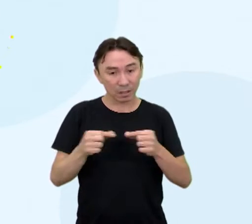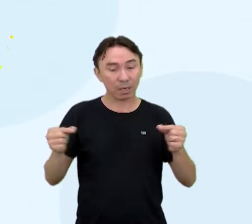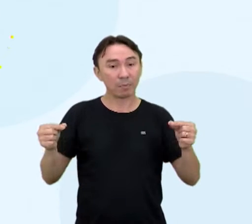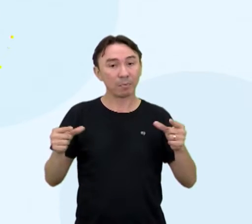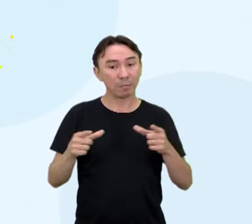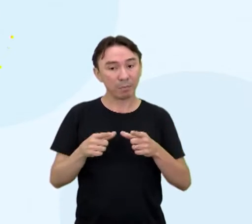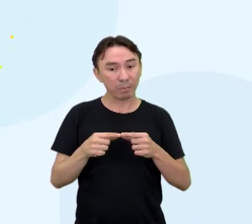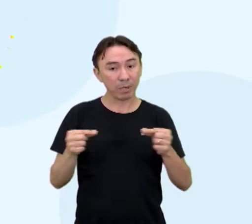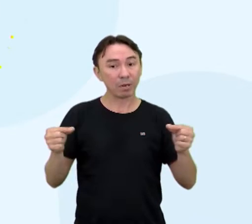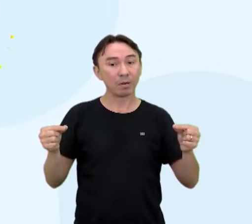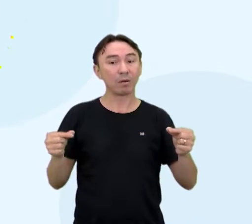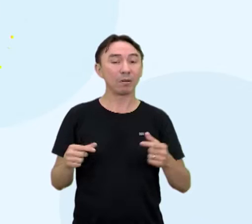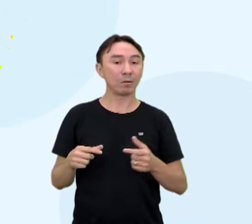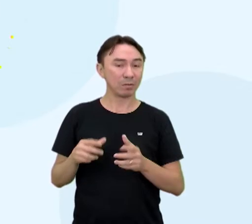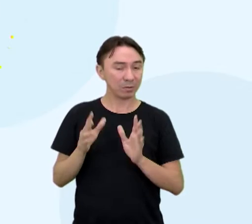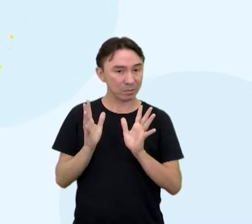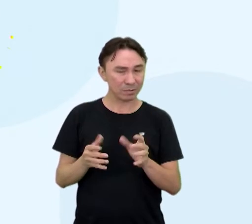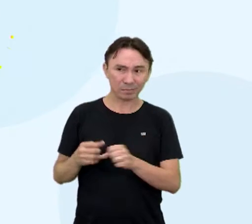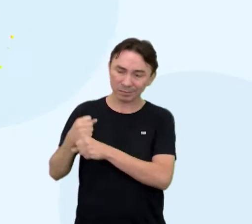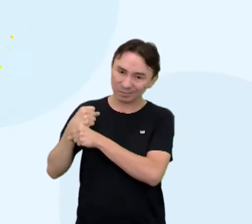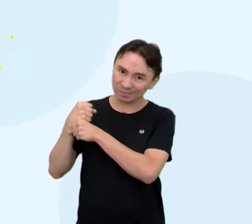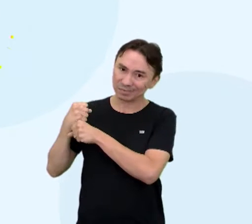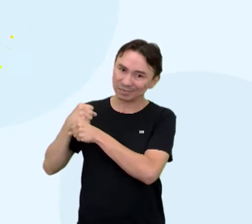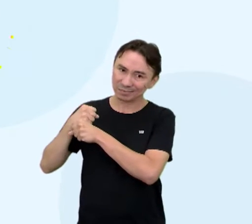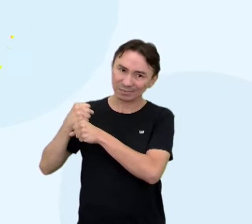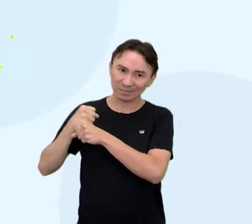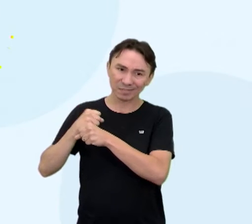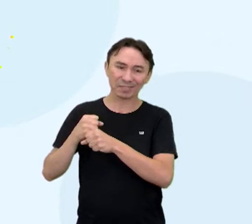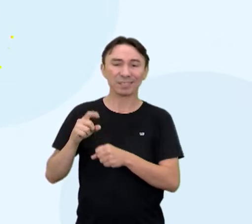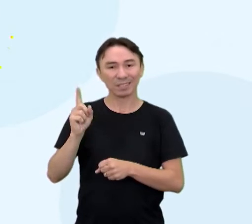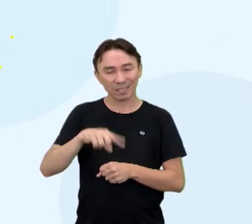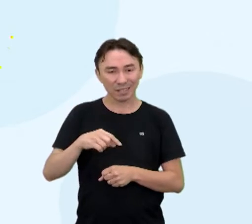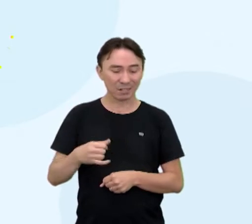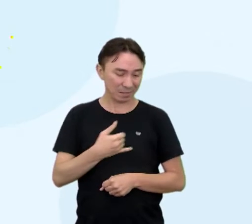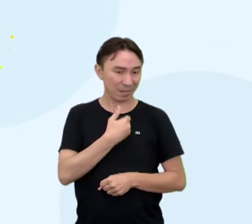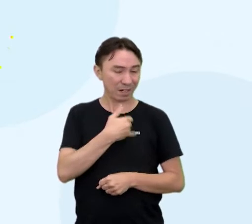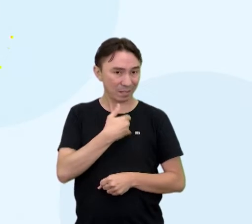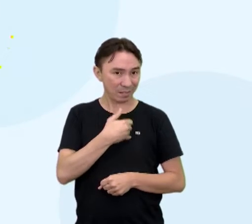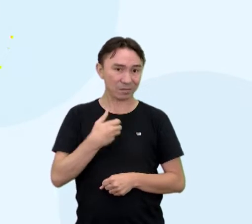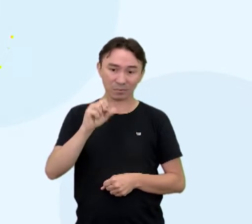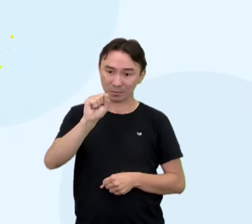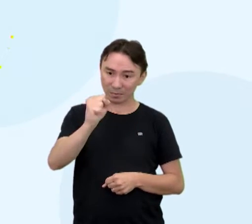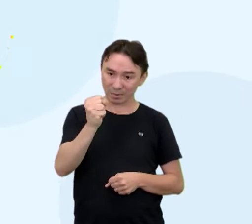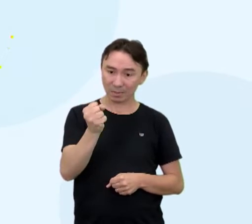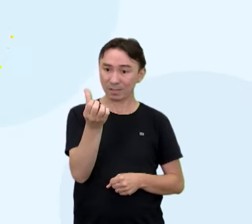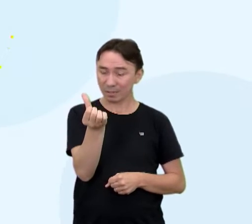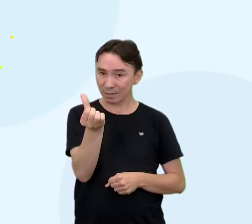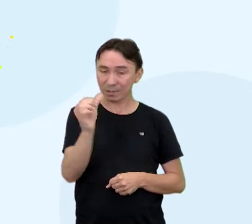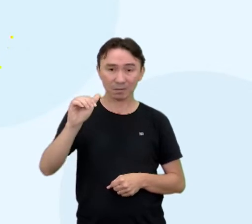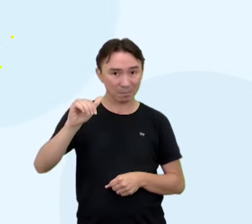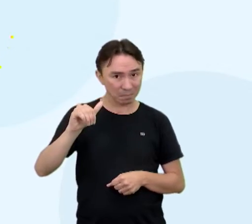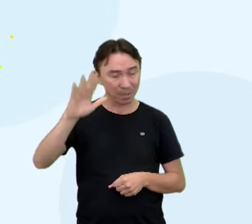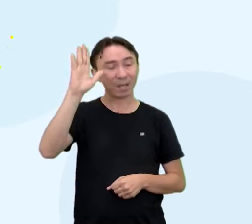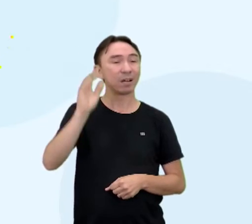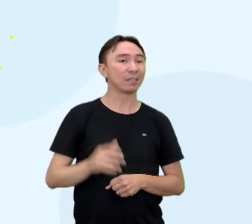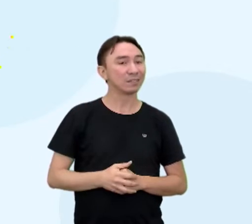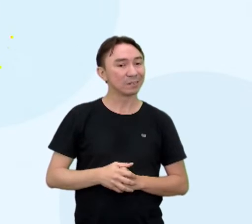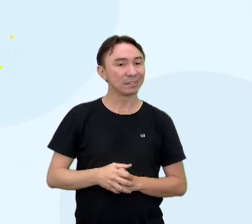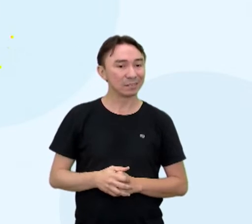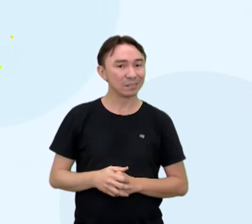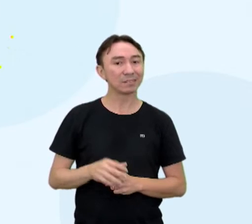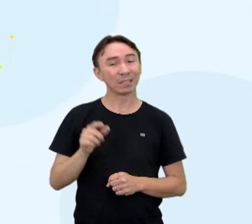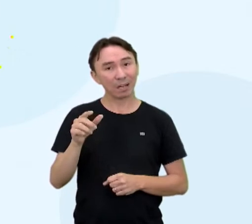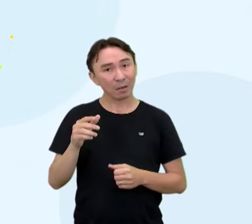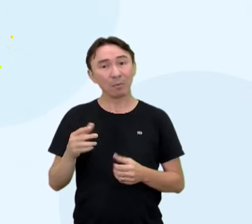O Japão já está, né, ultrapassando uma expectativa de vida aí de 86 anos, para vocês terem uma ideia aí. E muita gente aí chegando aí ao